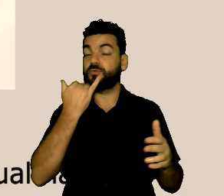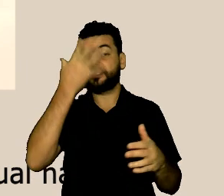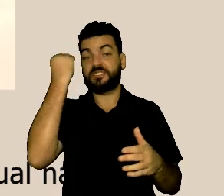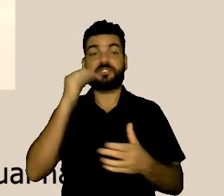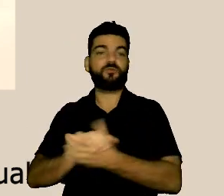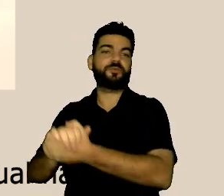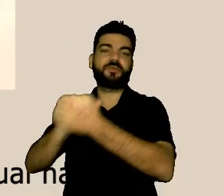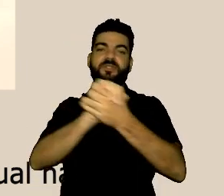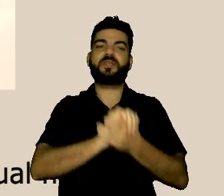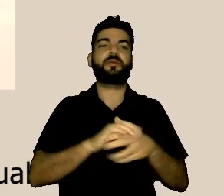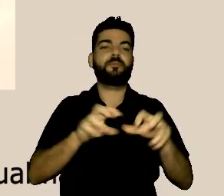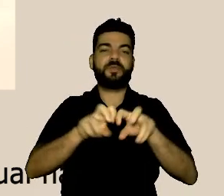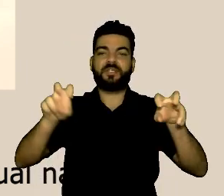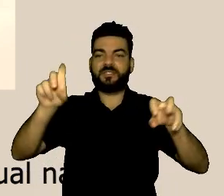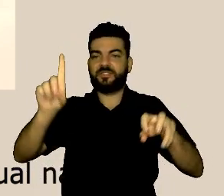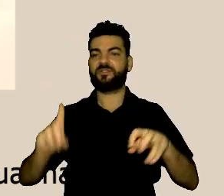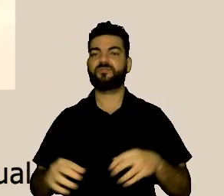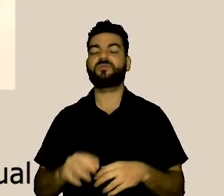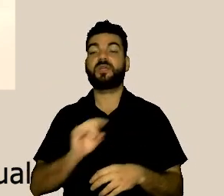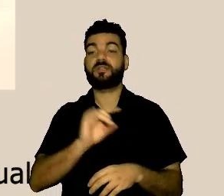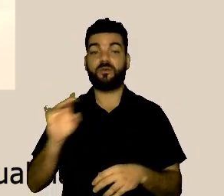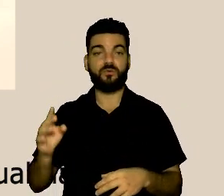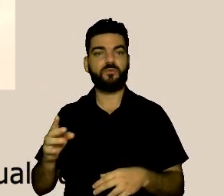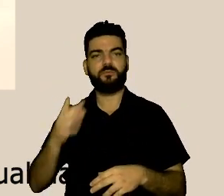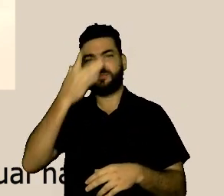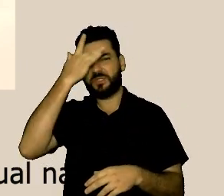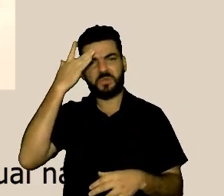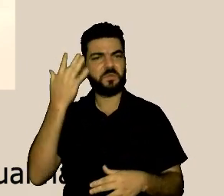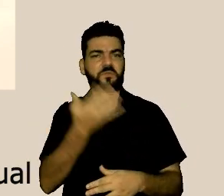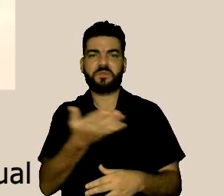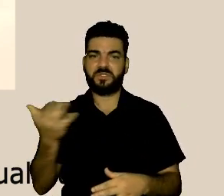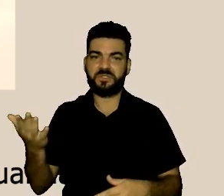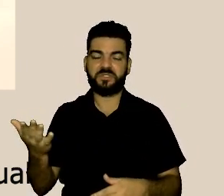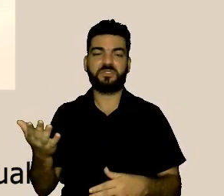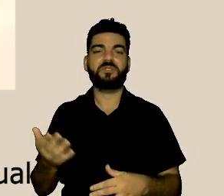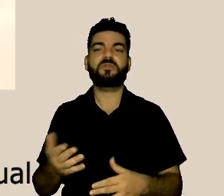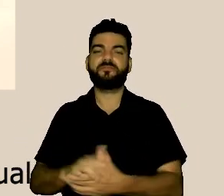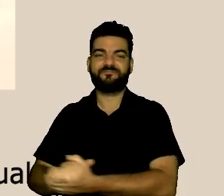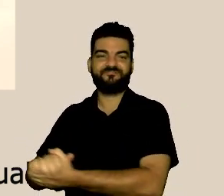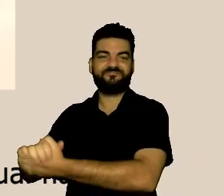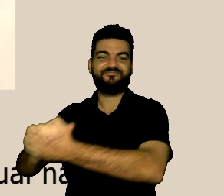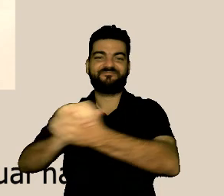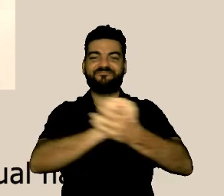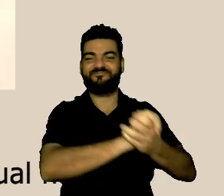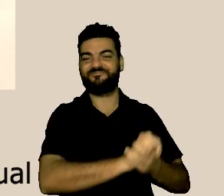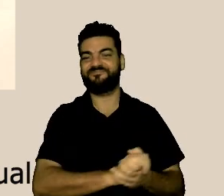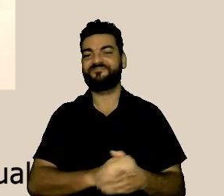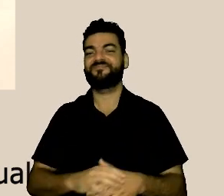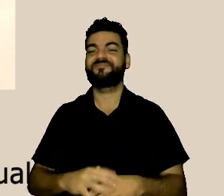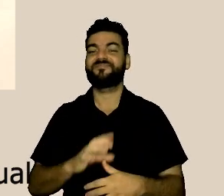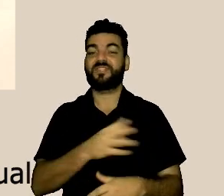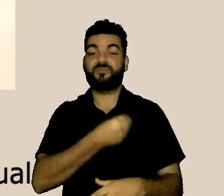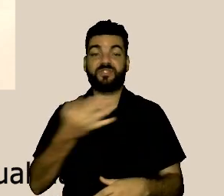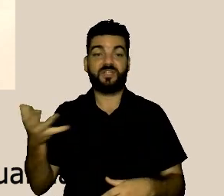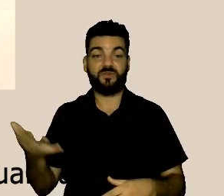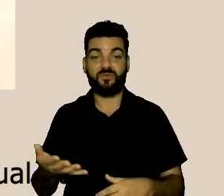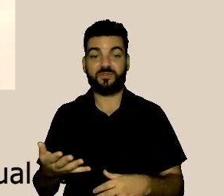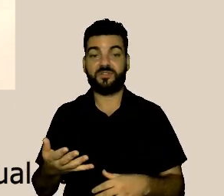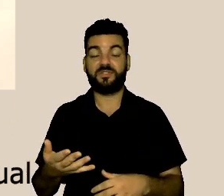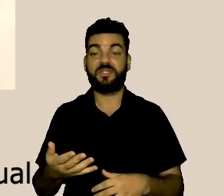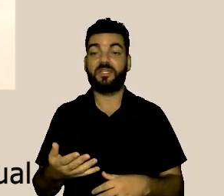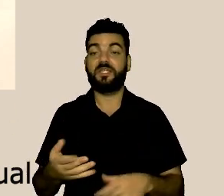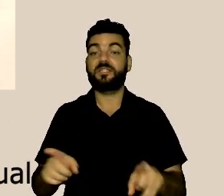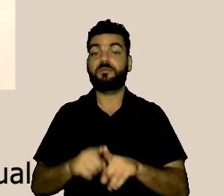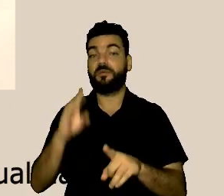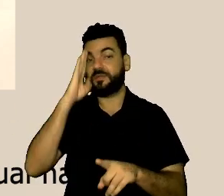mesa, eu cumprimento todos, todas as autoridades, as pessoas que estão aqui, e especialmente,